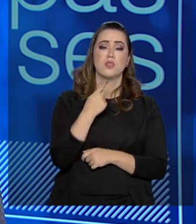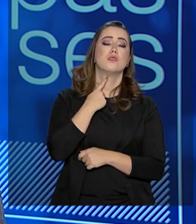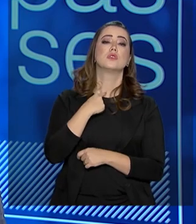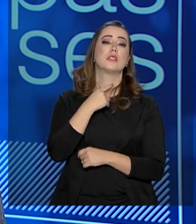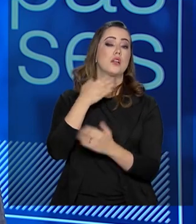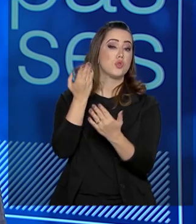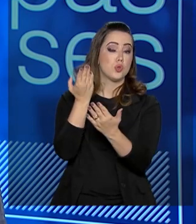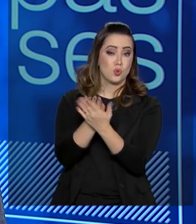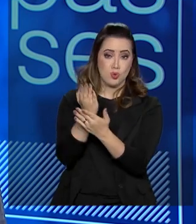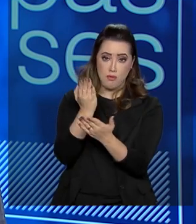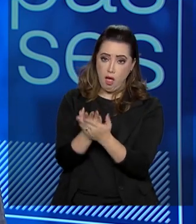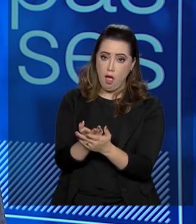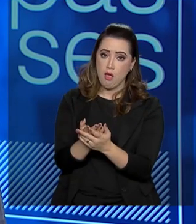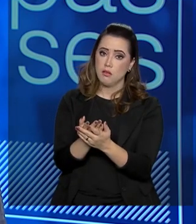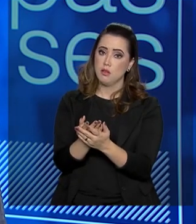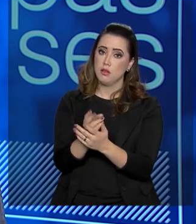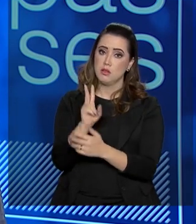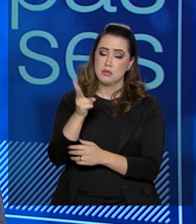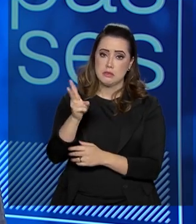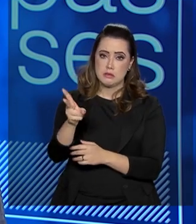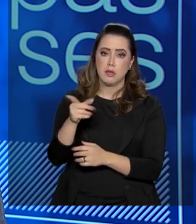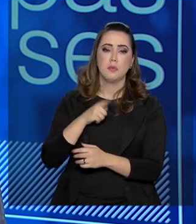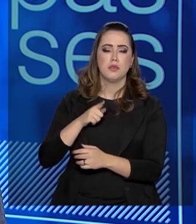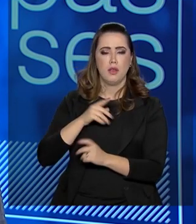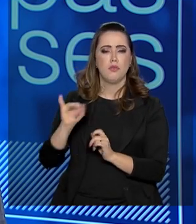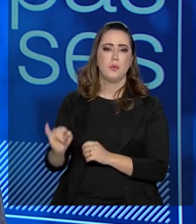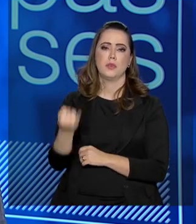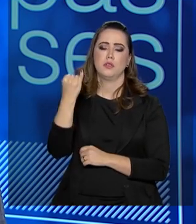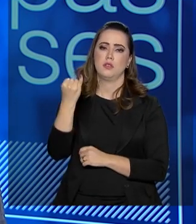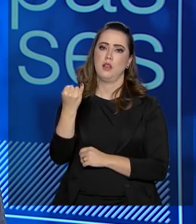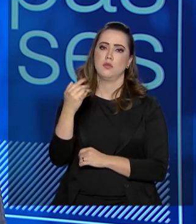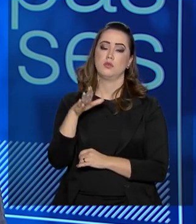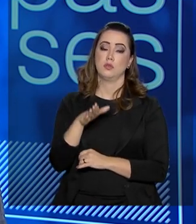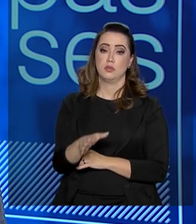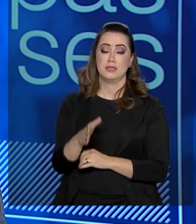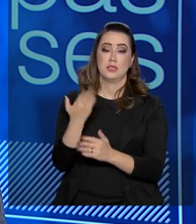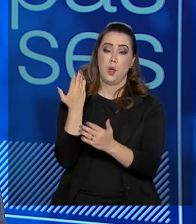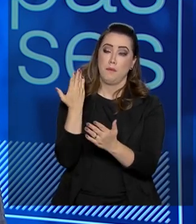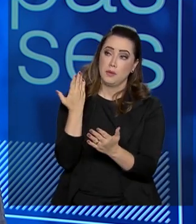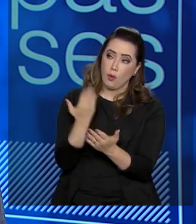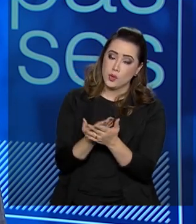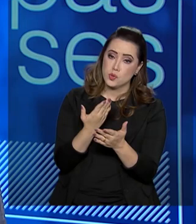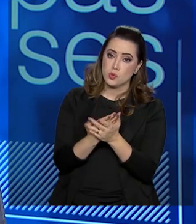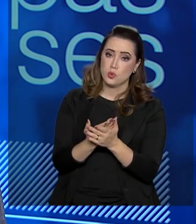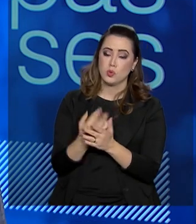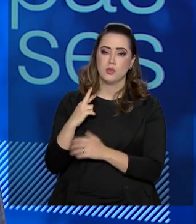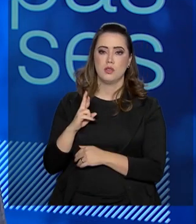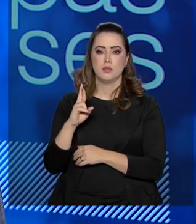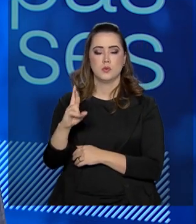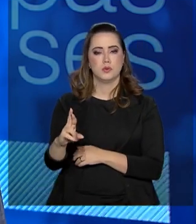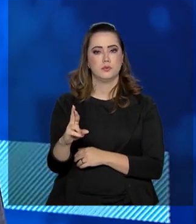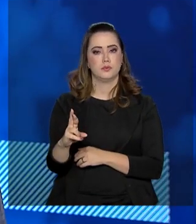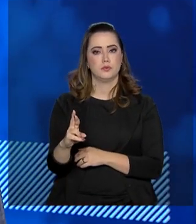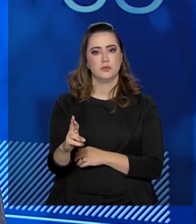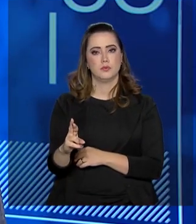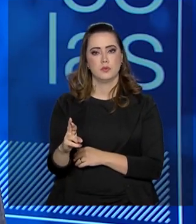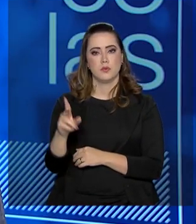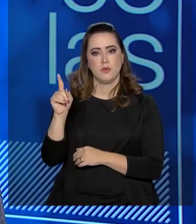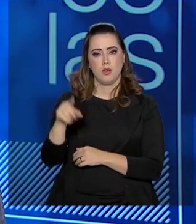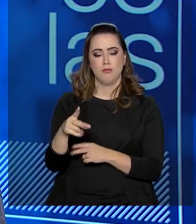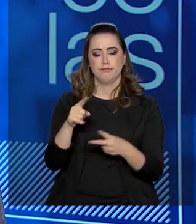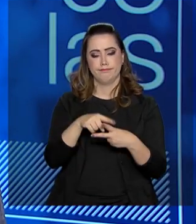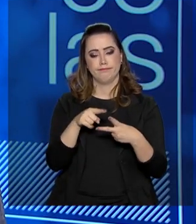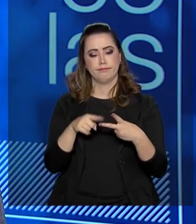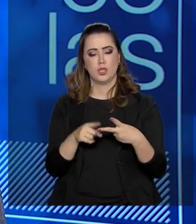de estudar, sempre houve espaço. E nesse aspecto, estudo e responsabilidade, são os